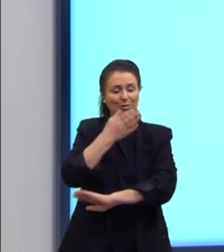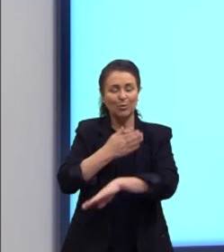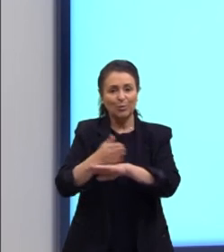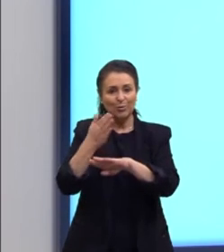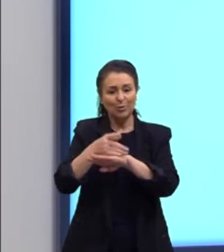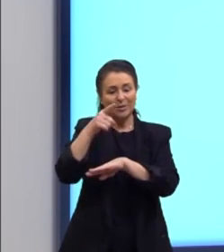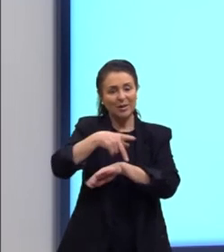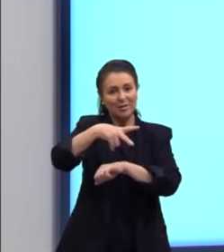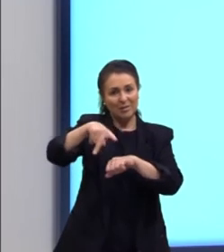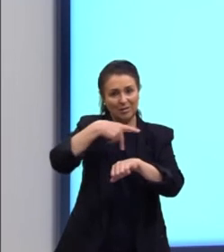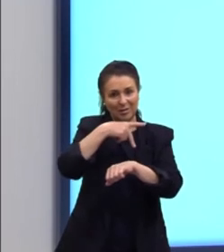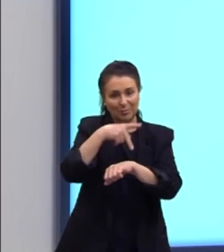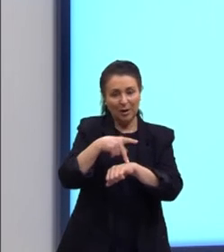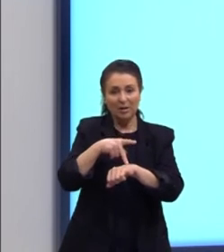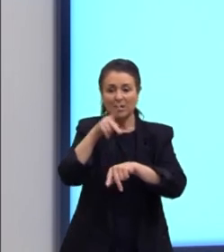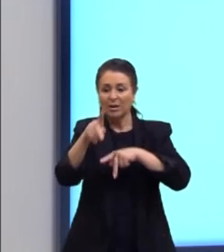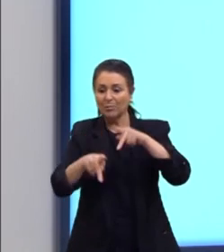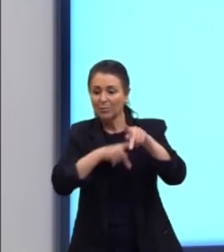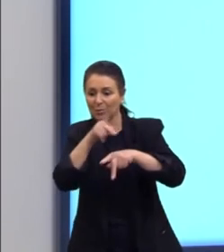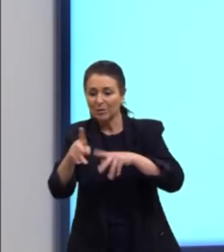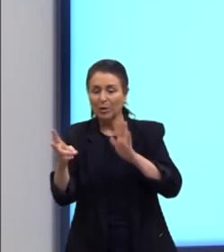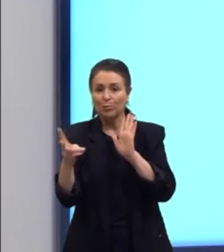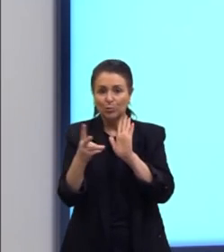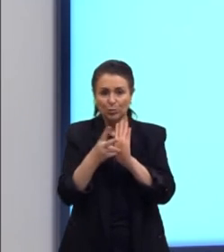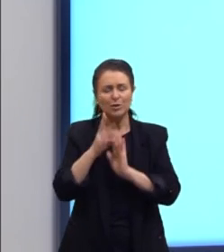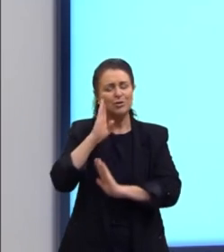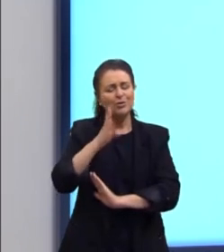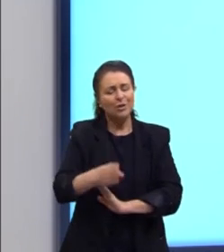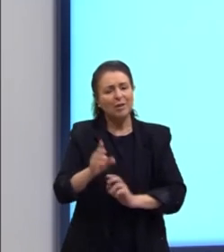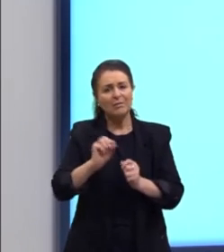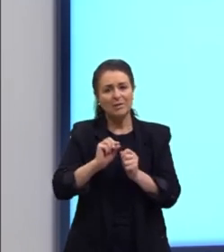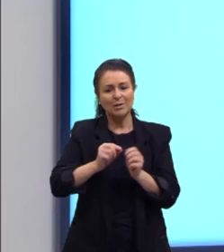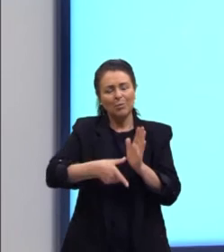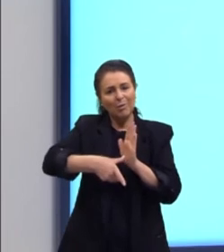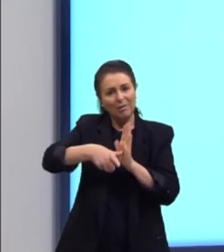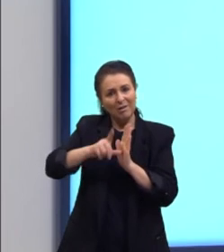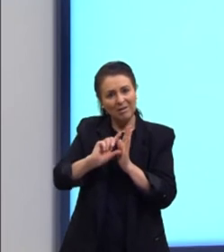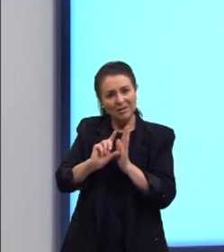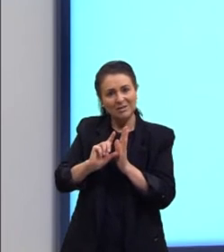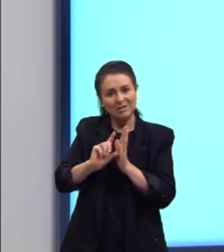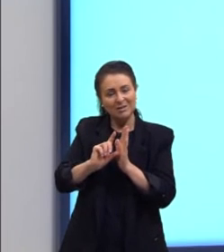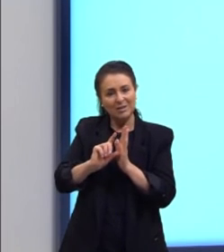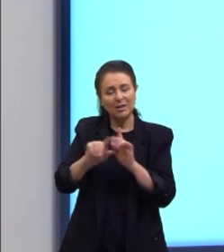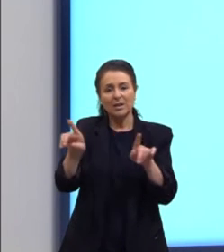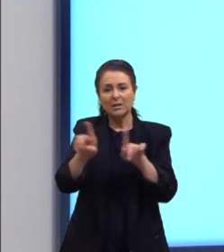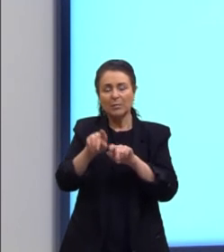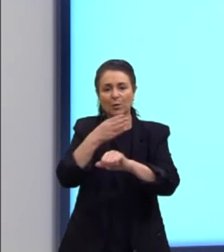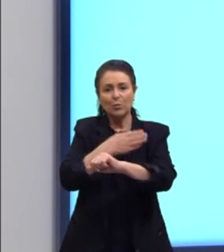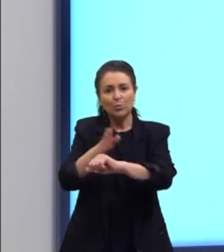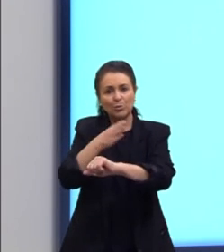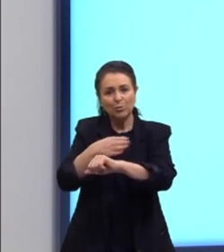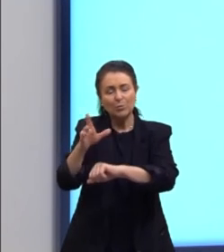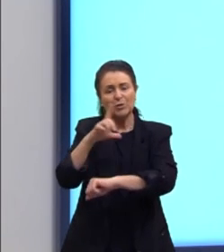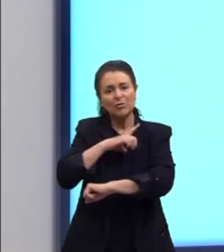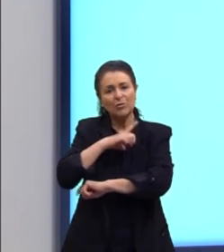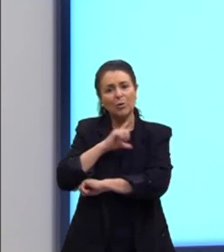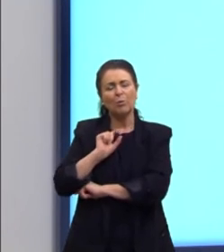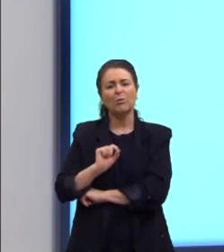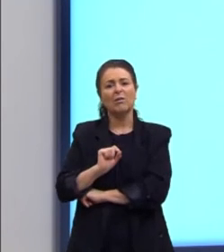as civilizações indígenas celebravam esse dia, tinham o costume até mesmo de ter